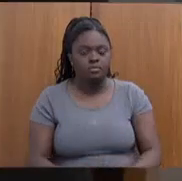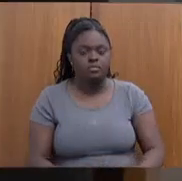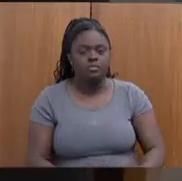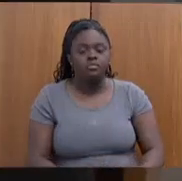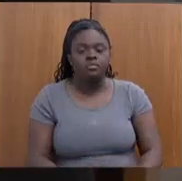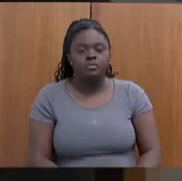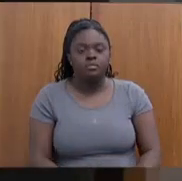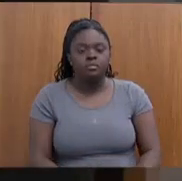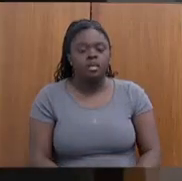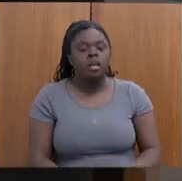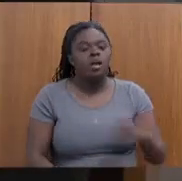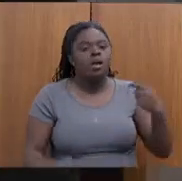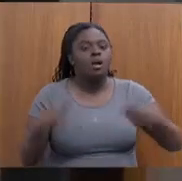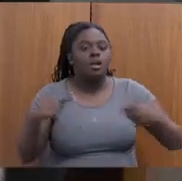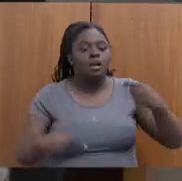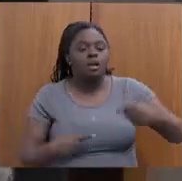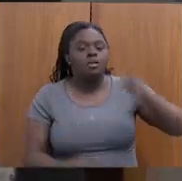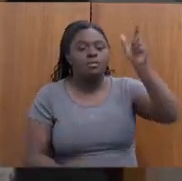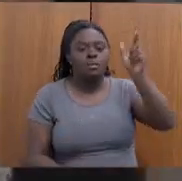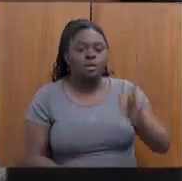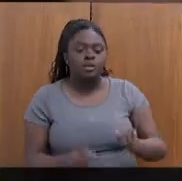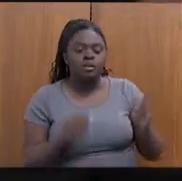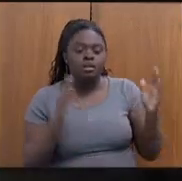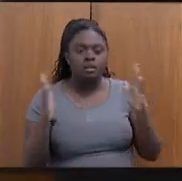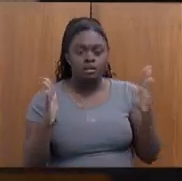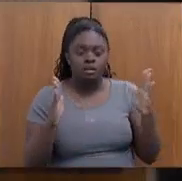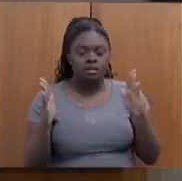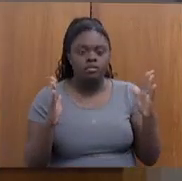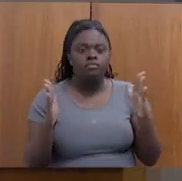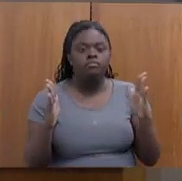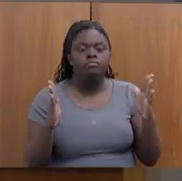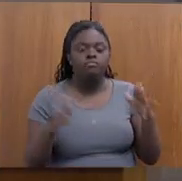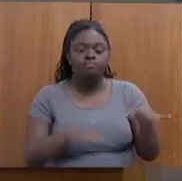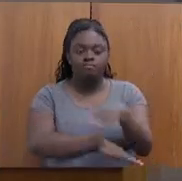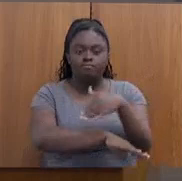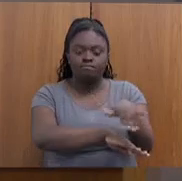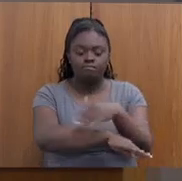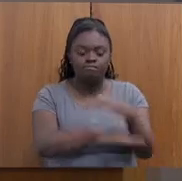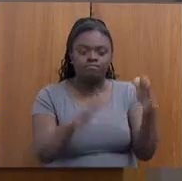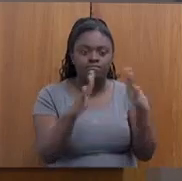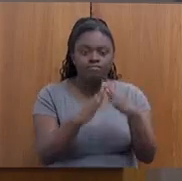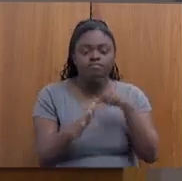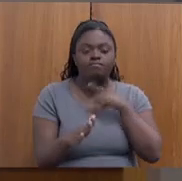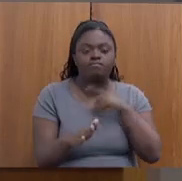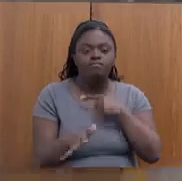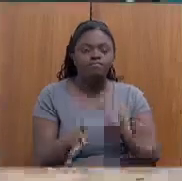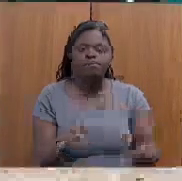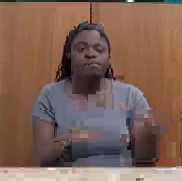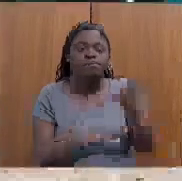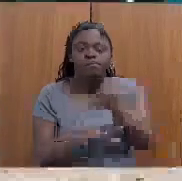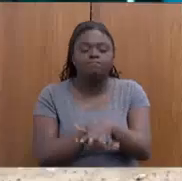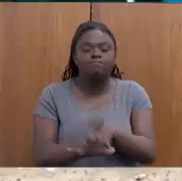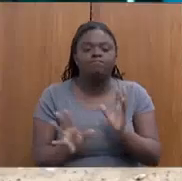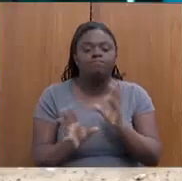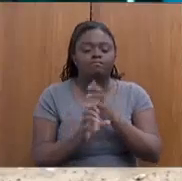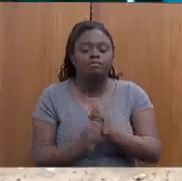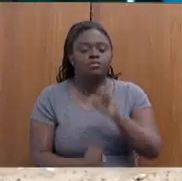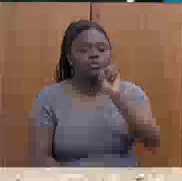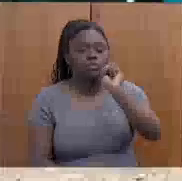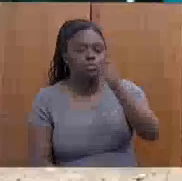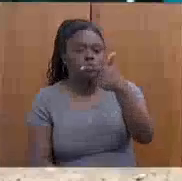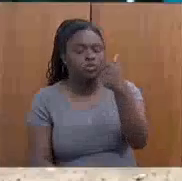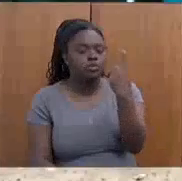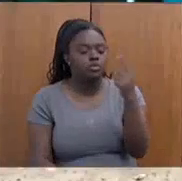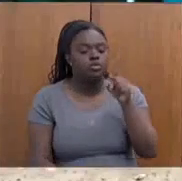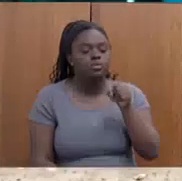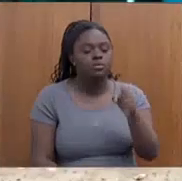Para a política para pessoas em situação de rua, nós estamos com vias de inclusão. São 821 mil destinados à qualificação